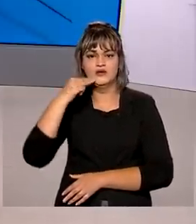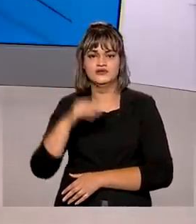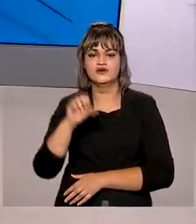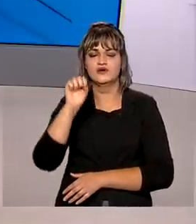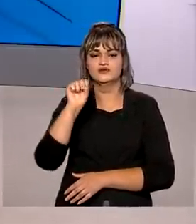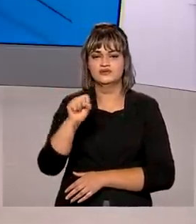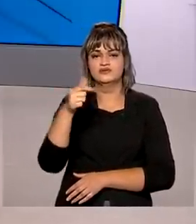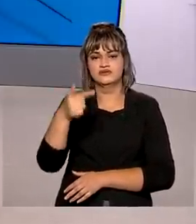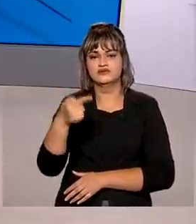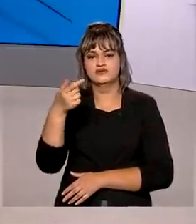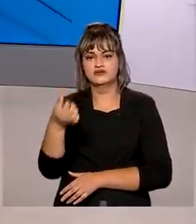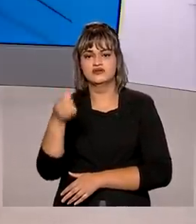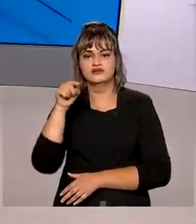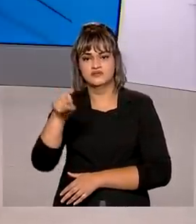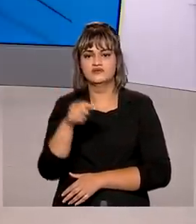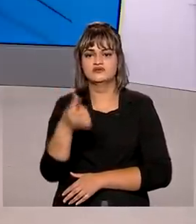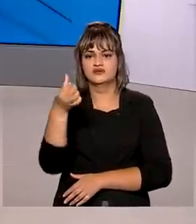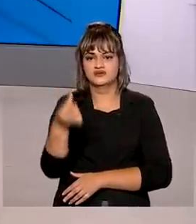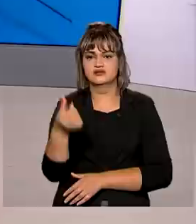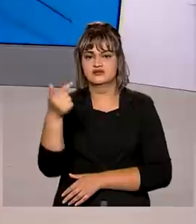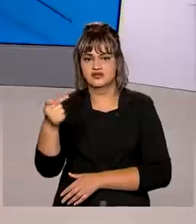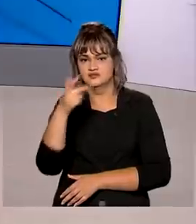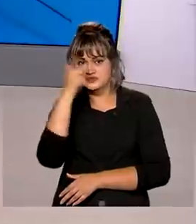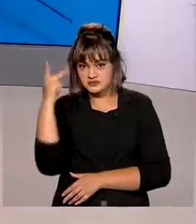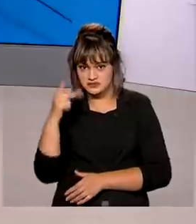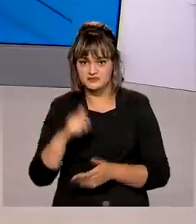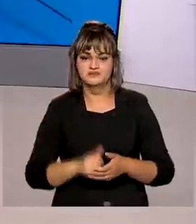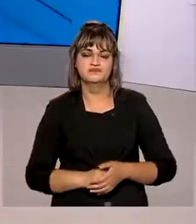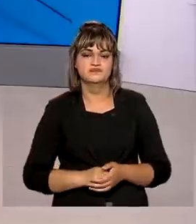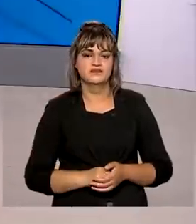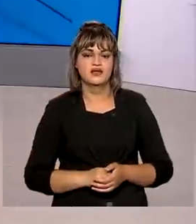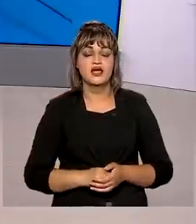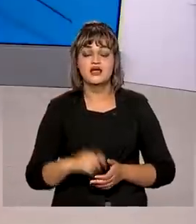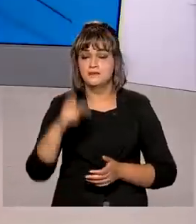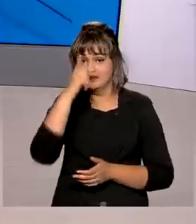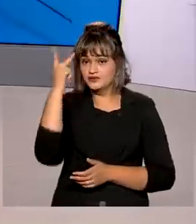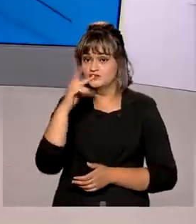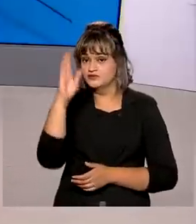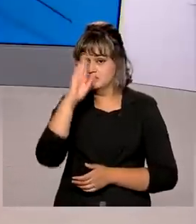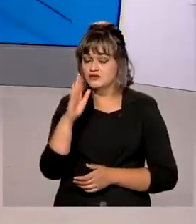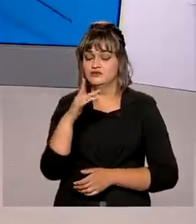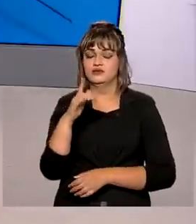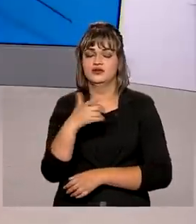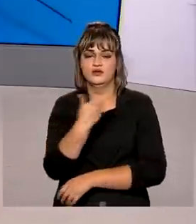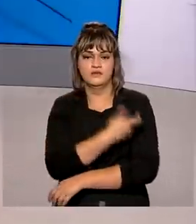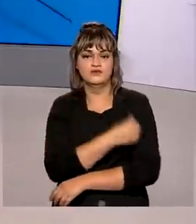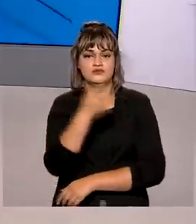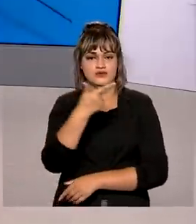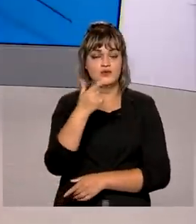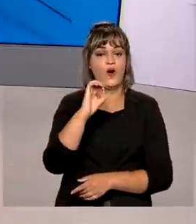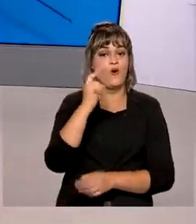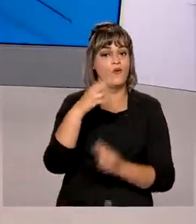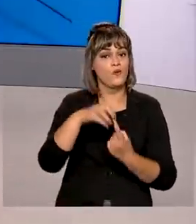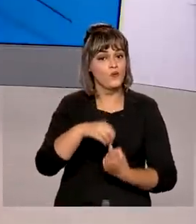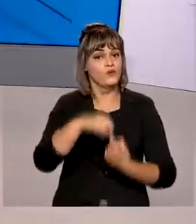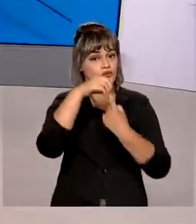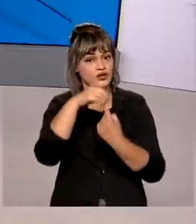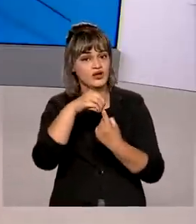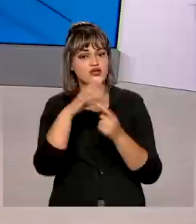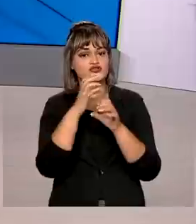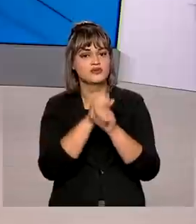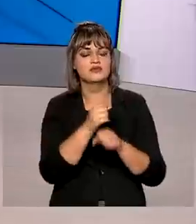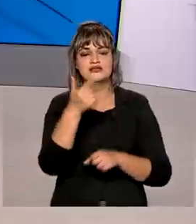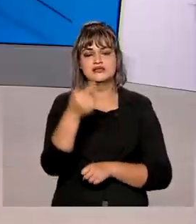876 mil e 67 pessoas. E os brasileiros que tomaram a segunda dose ou a dose única da vacina